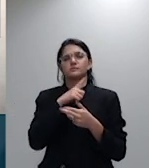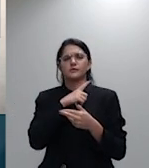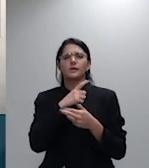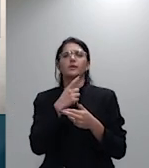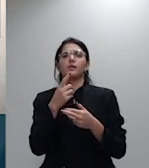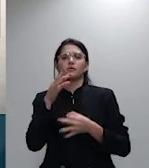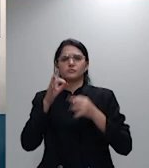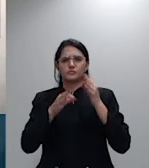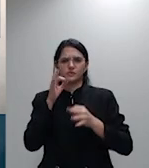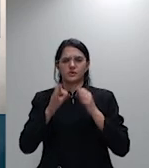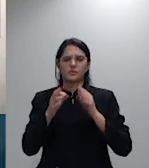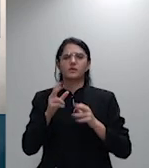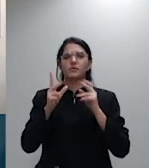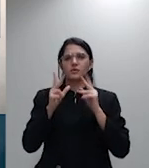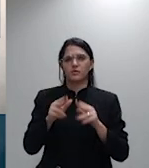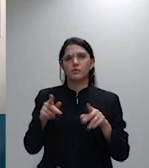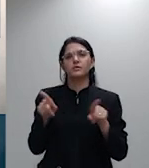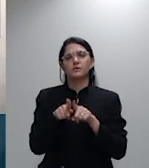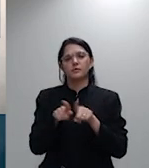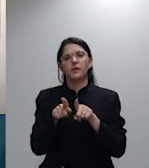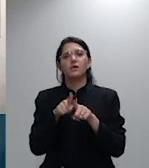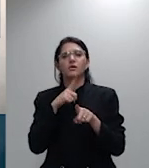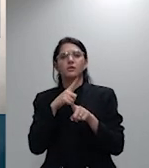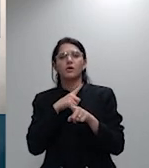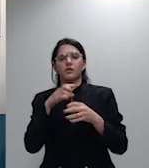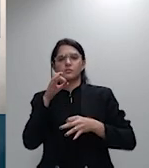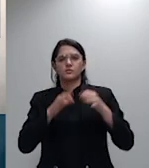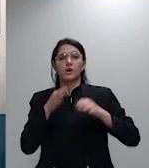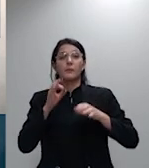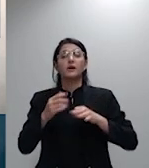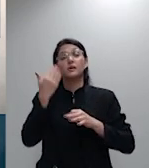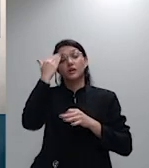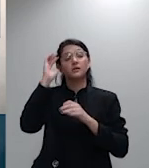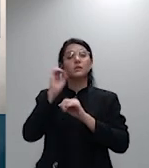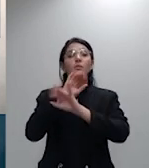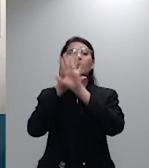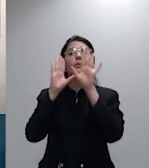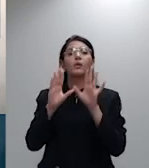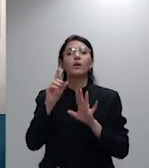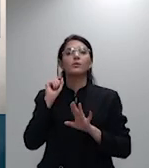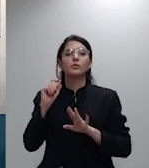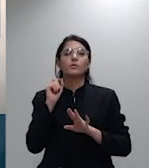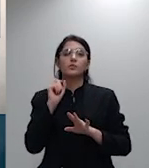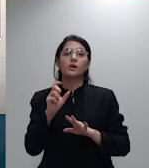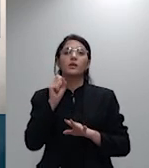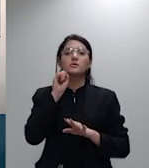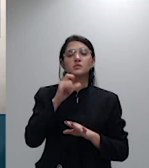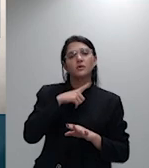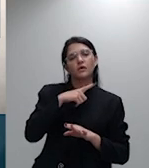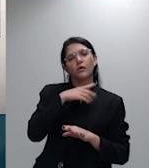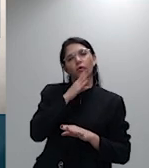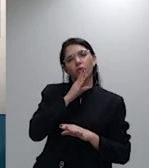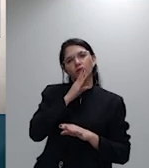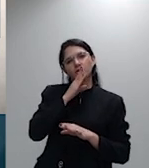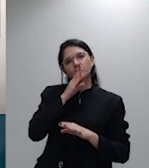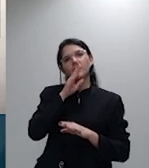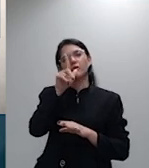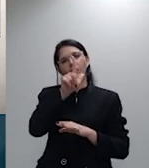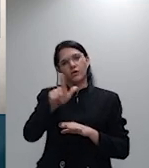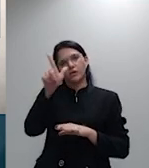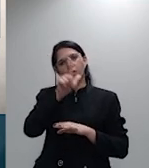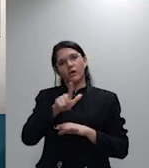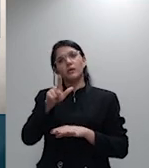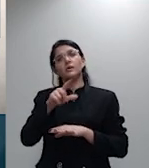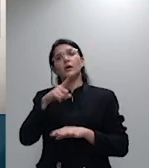adotou entendimento de que para o reconhecimento da prescrição intercorrente é imprescindível a comprovação da inércia do exequente bem como sua